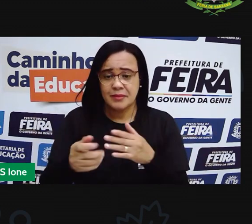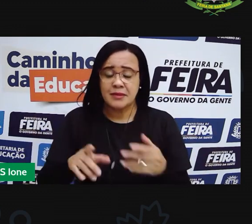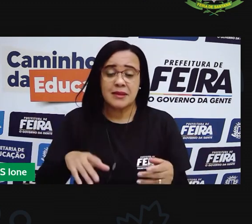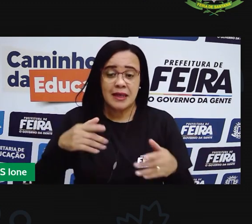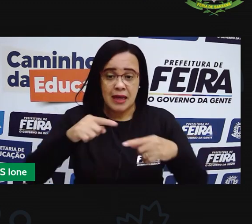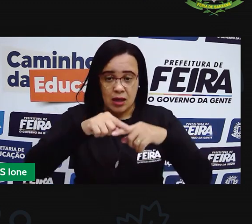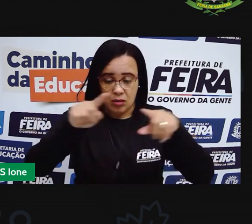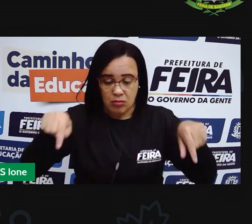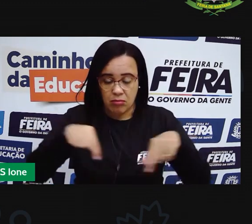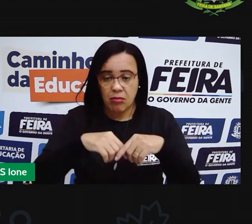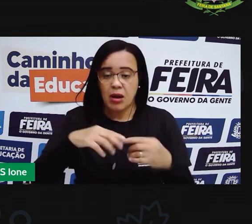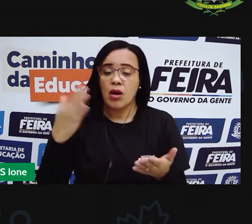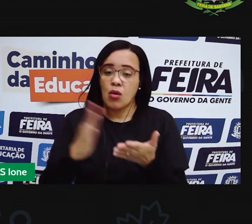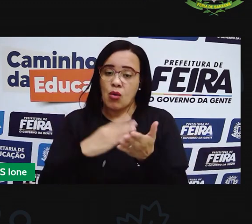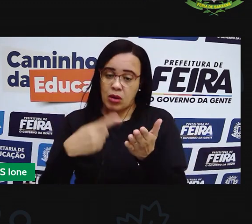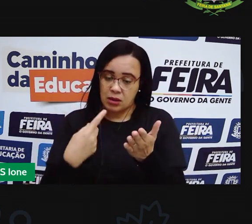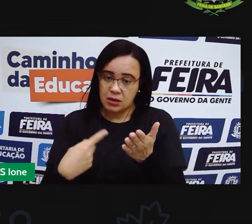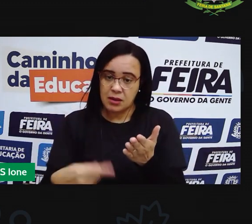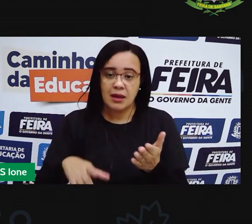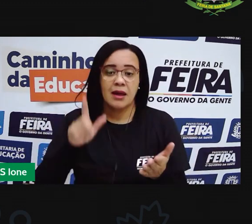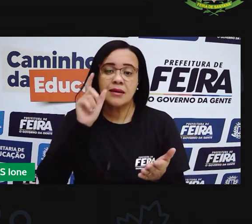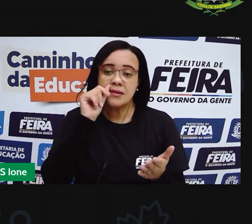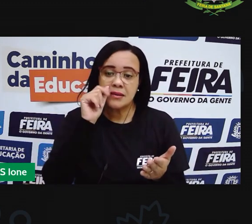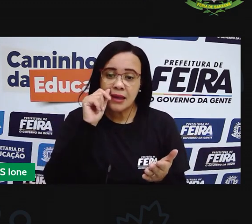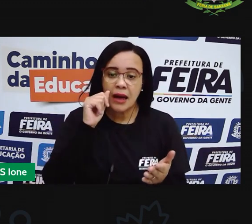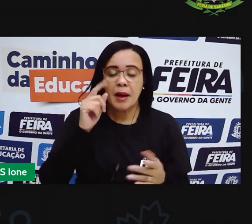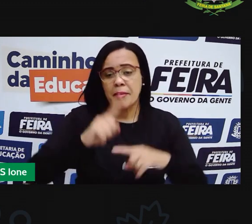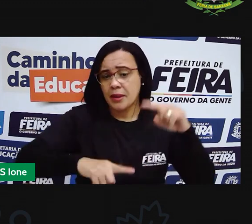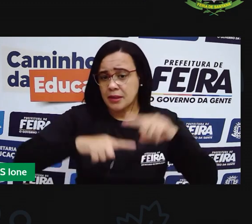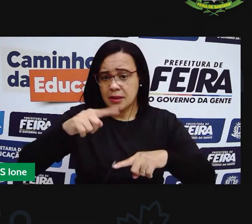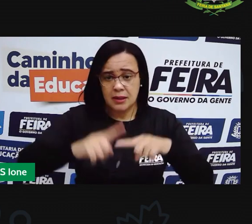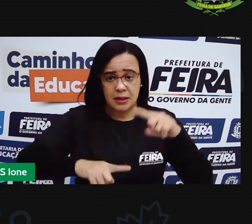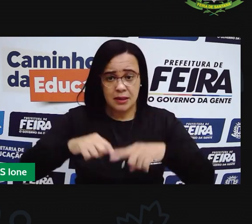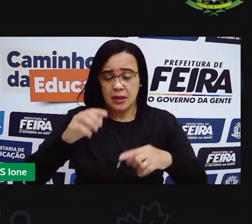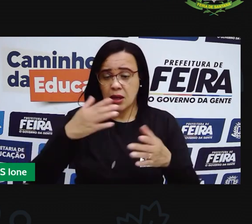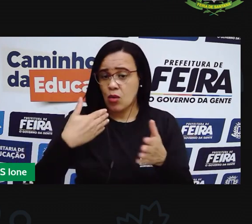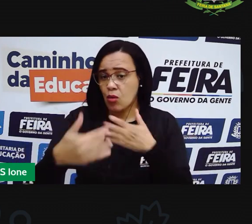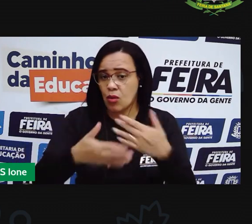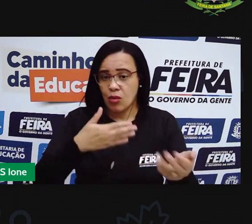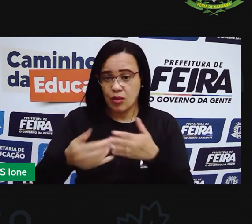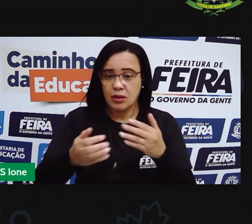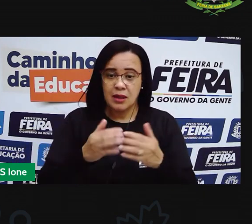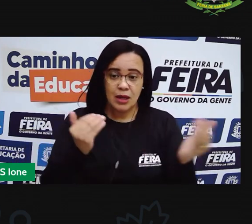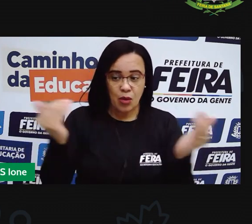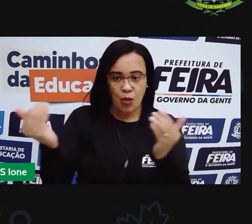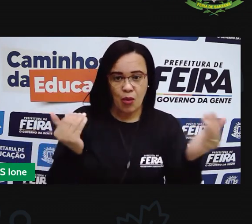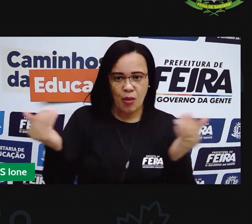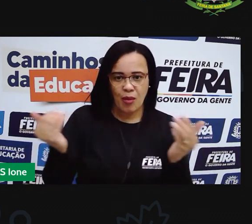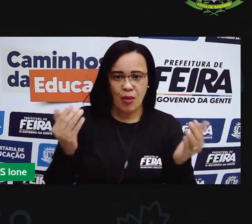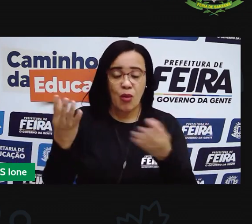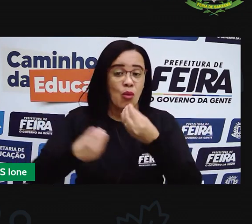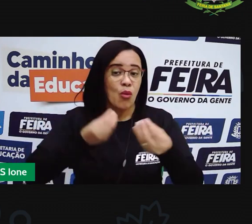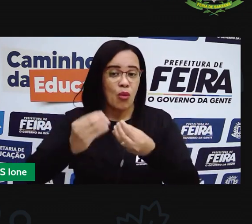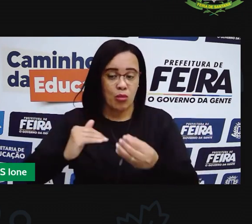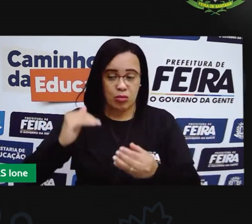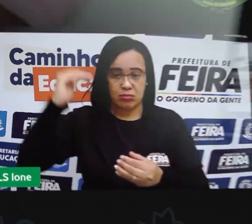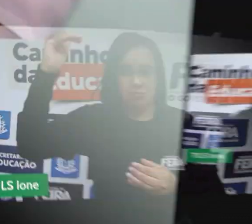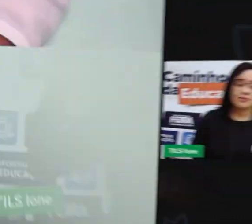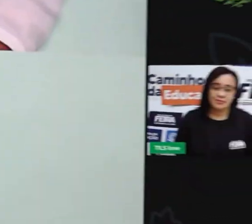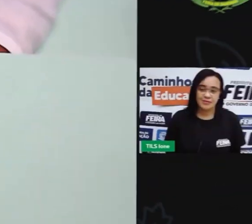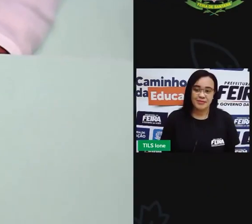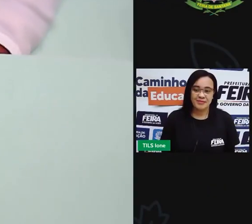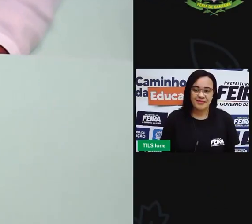ou outro material que você queira aí comparar, medir o comprimento. Tá certo? Então, vamos lá.